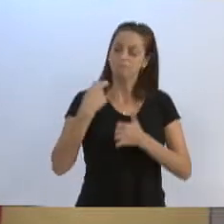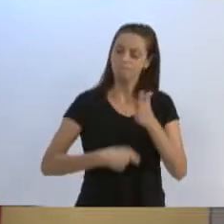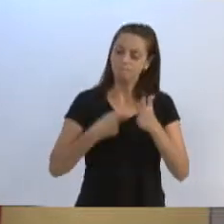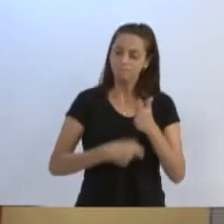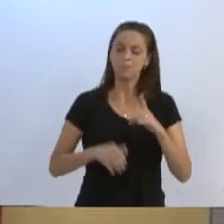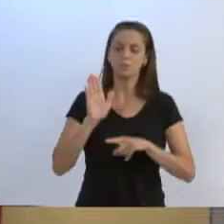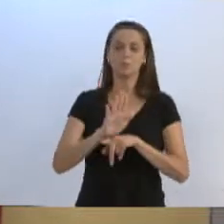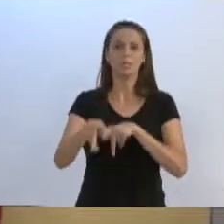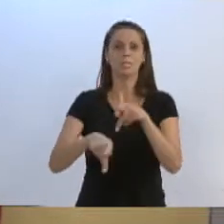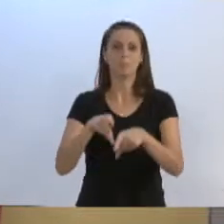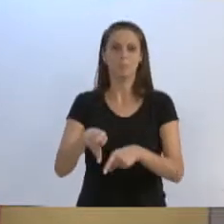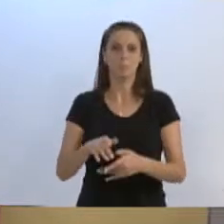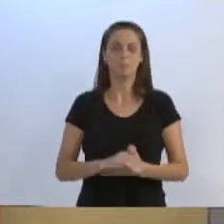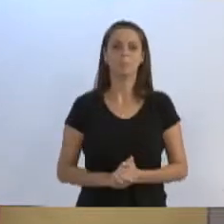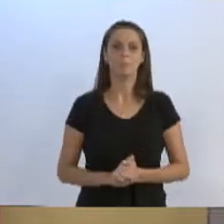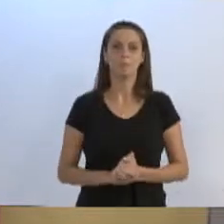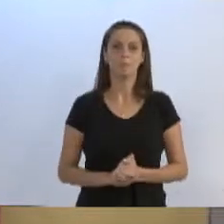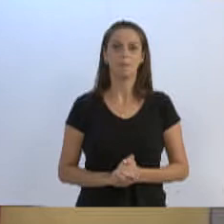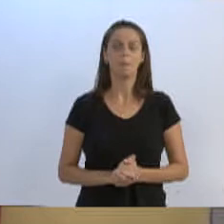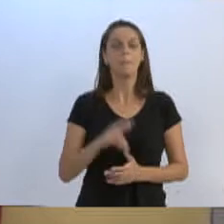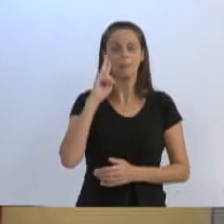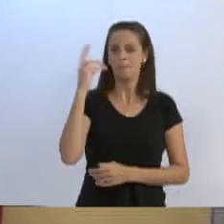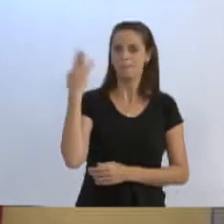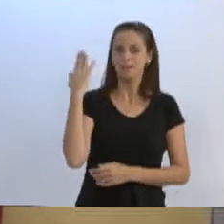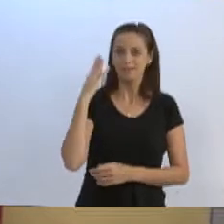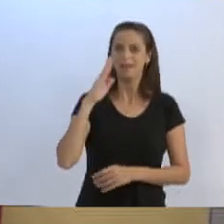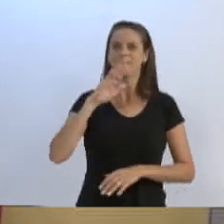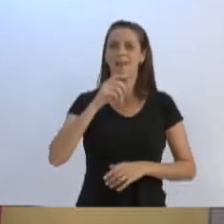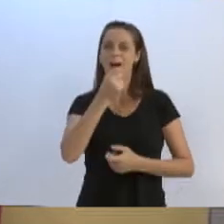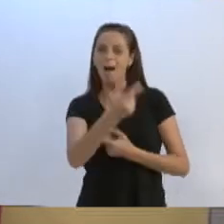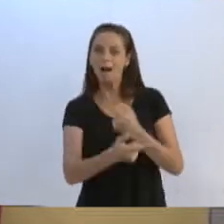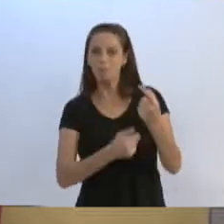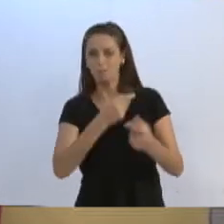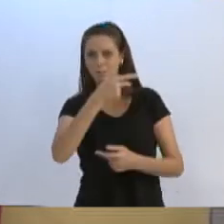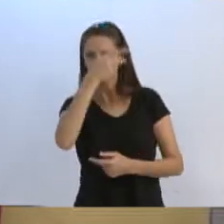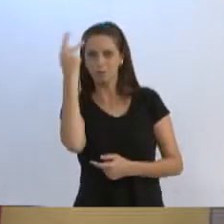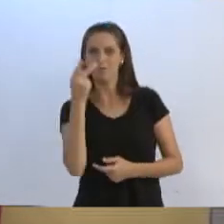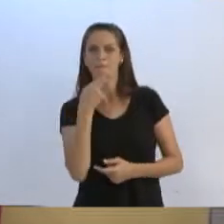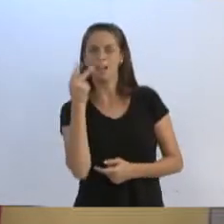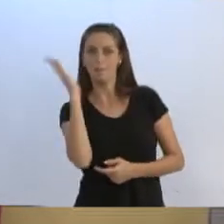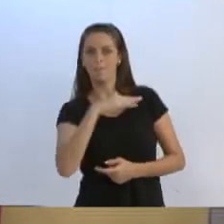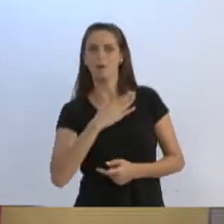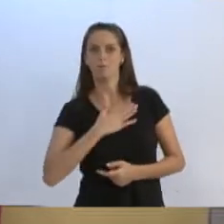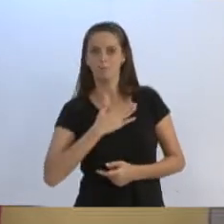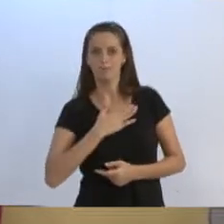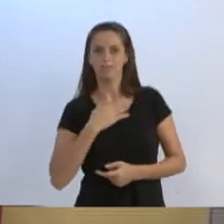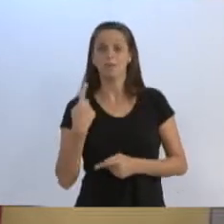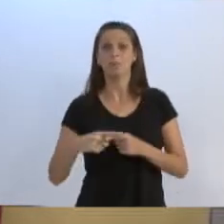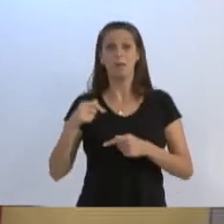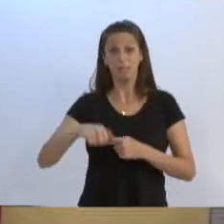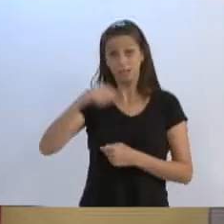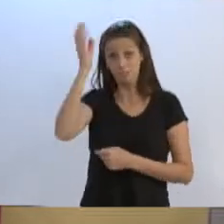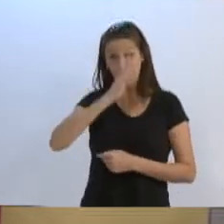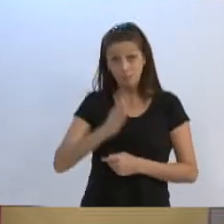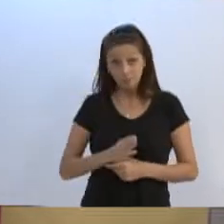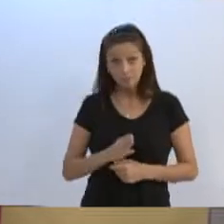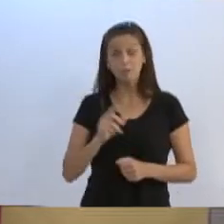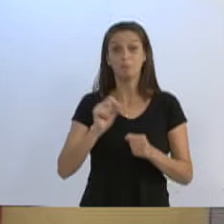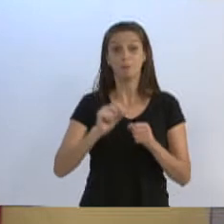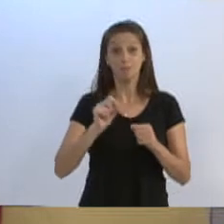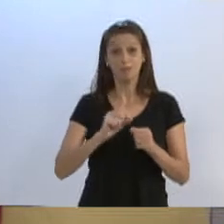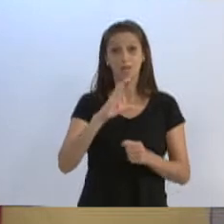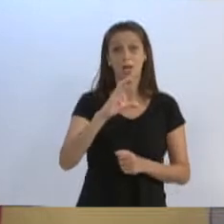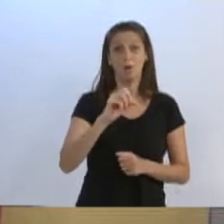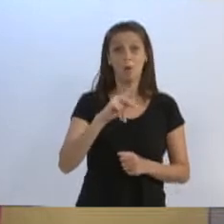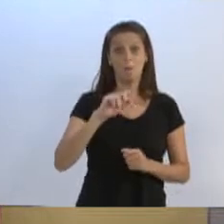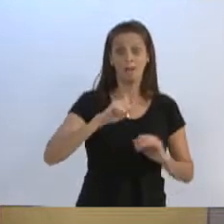Eu dizia aqui, e era criticado por algumas pessoas, na época que a Copa do Mundo foi realizada no nosso país, onde